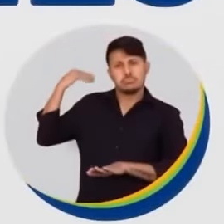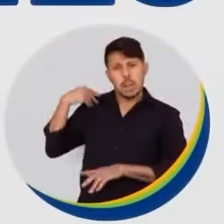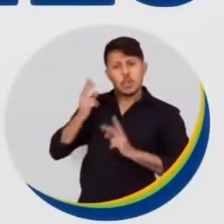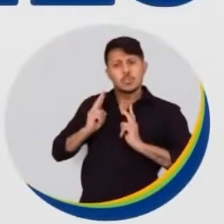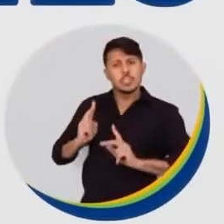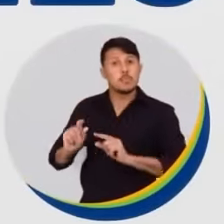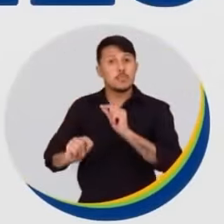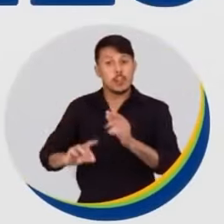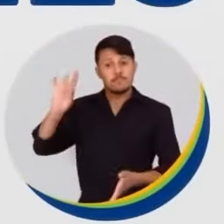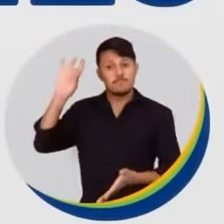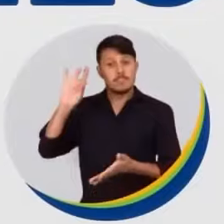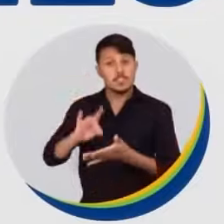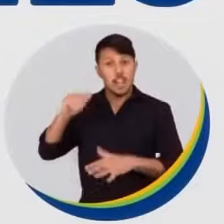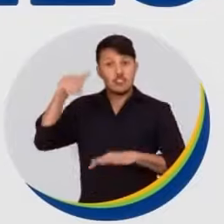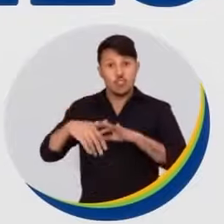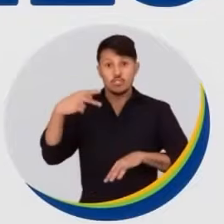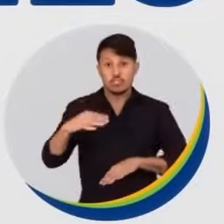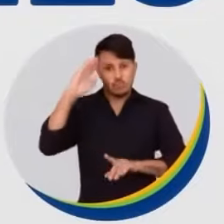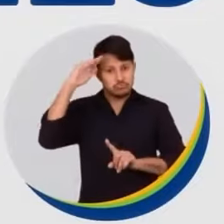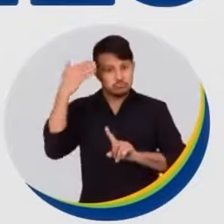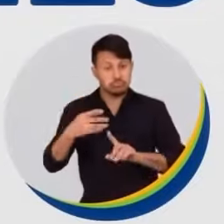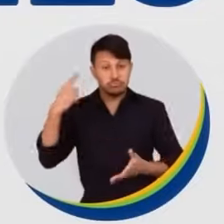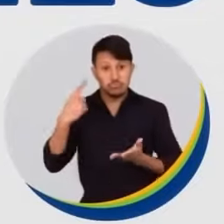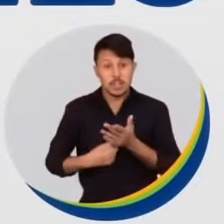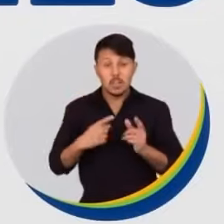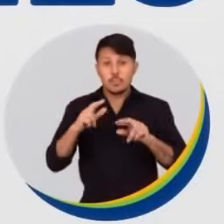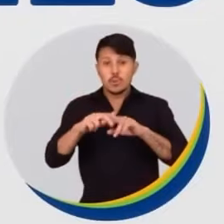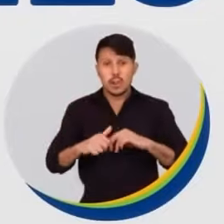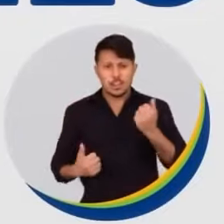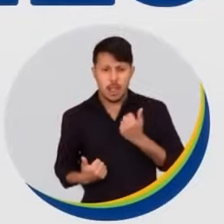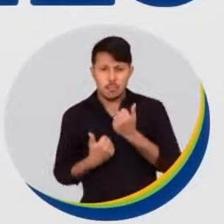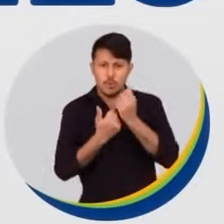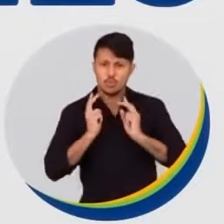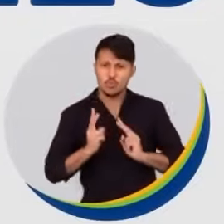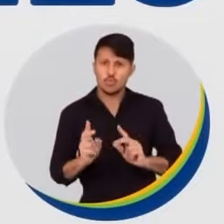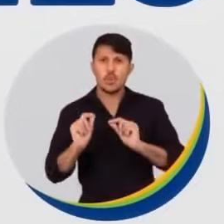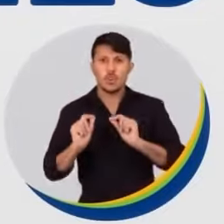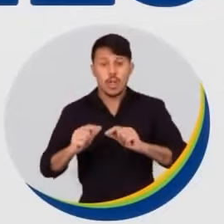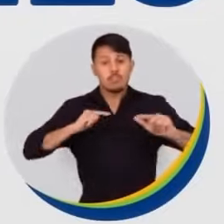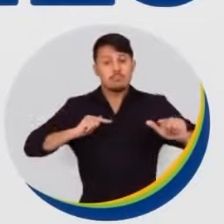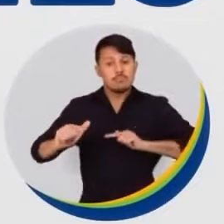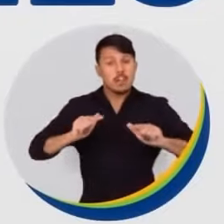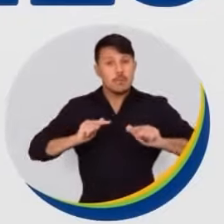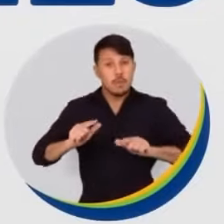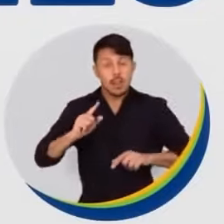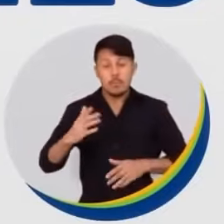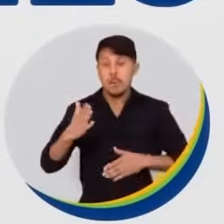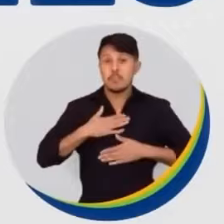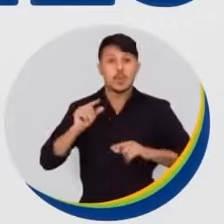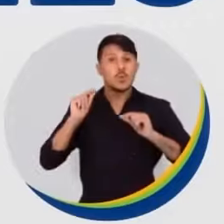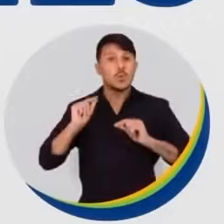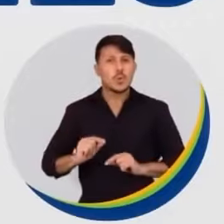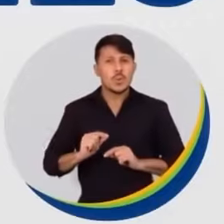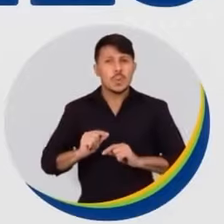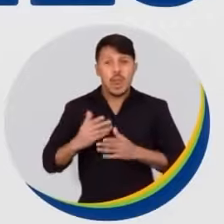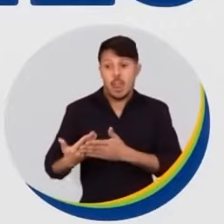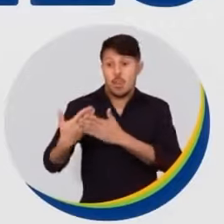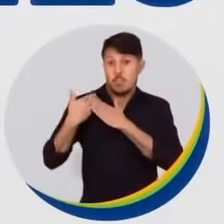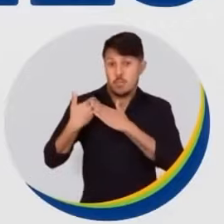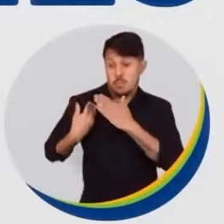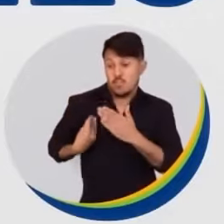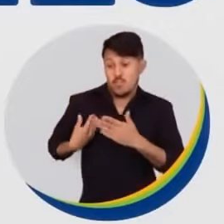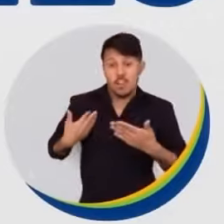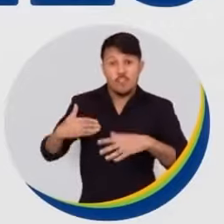sempre honrei o seu voto. Conto novamente com você para dar continuidade a esse trabalho, que para mim é uma grande missão de vida.